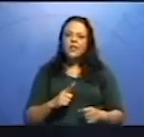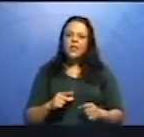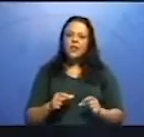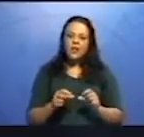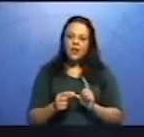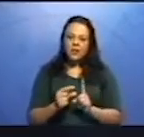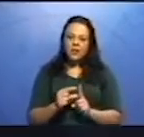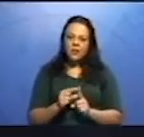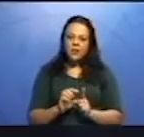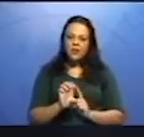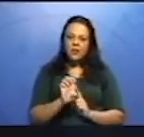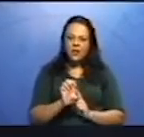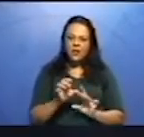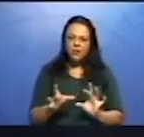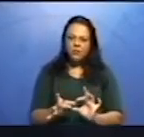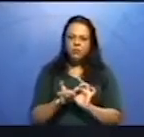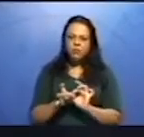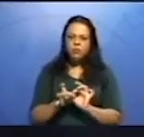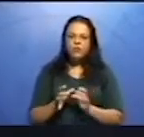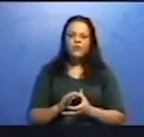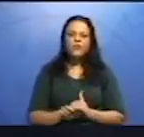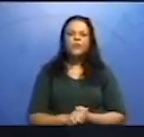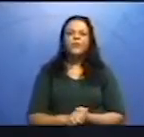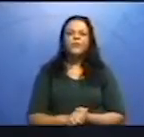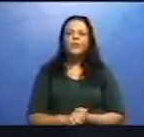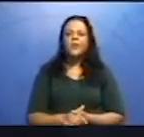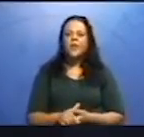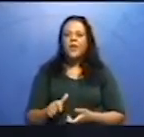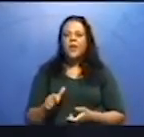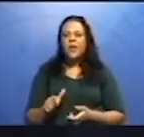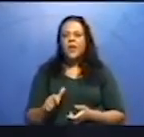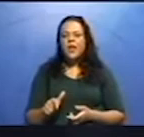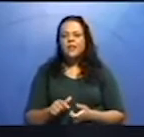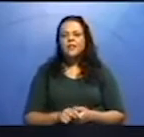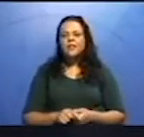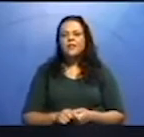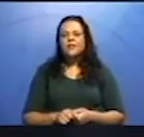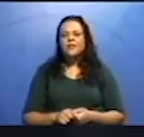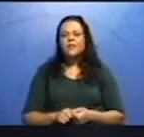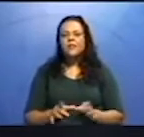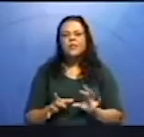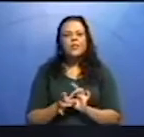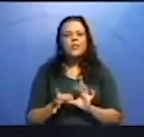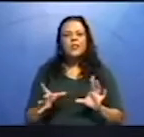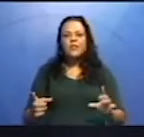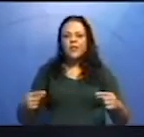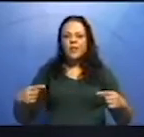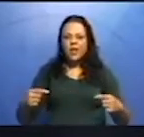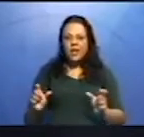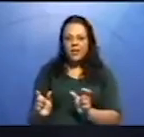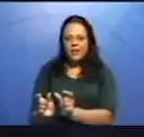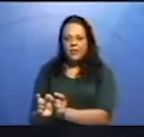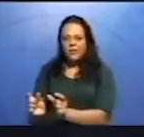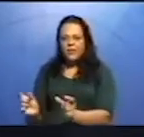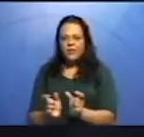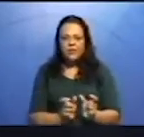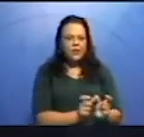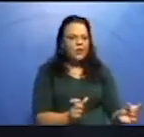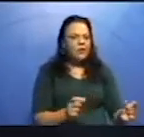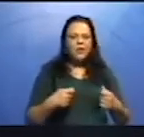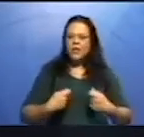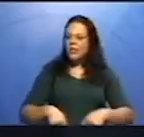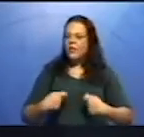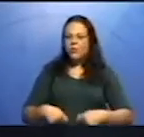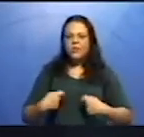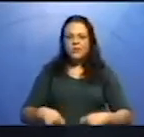características dessas orações. Elas são sintaticamente independentes. Uma não depende da outra para ser